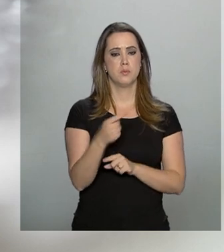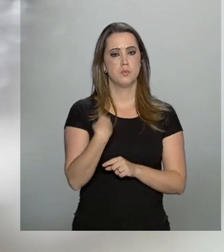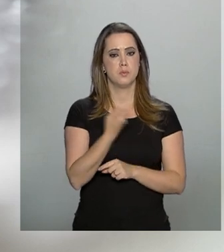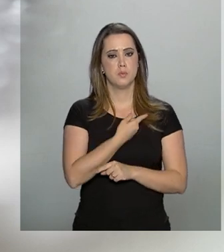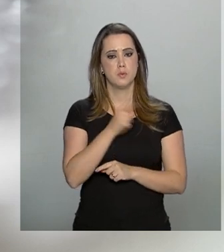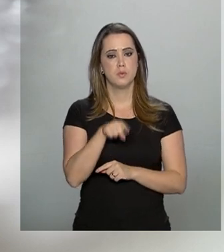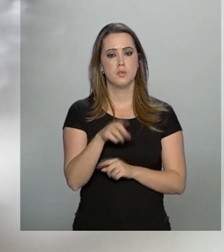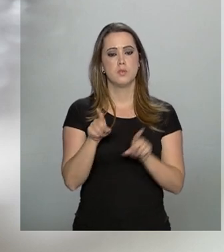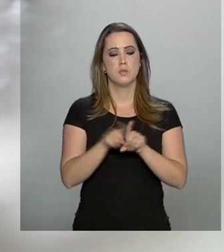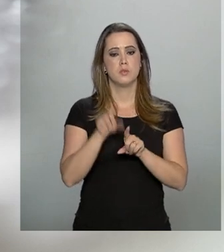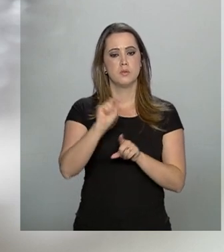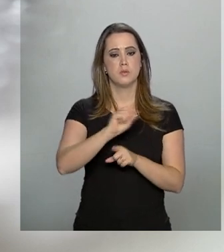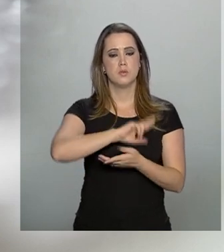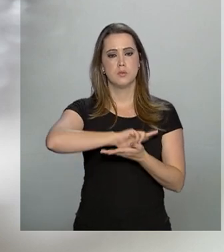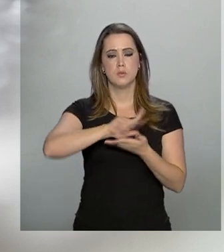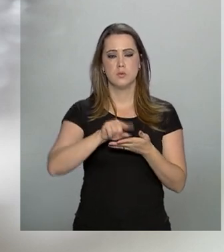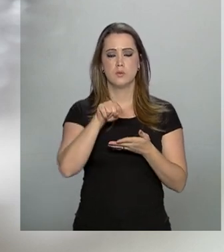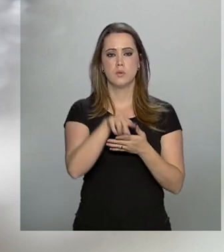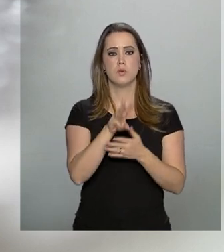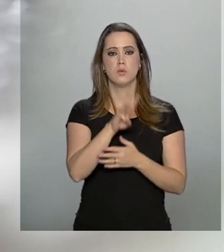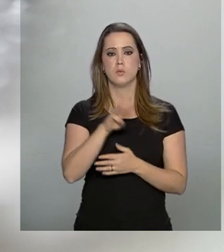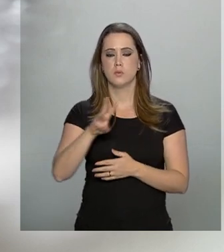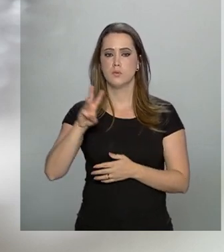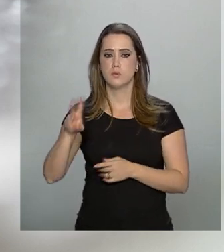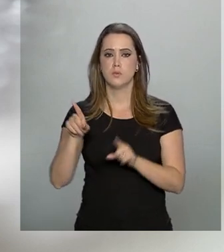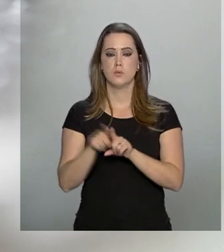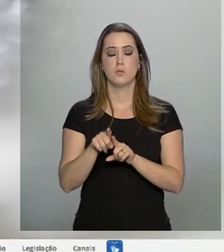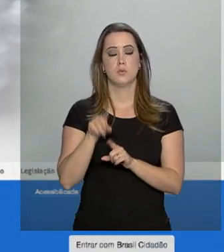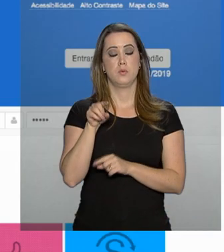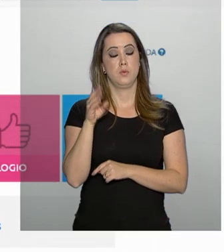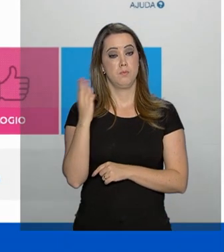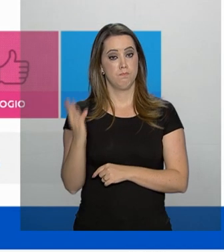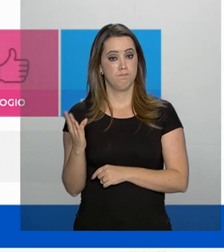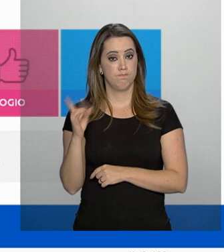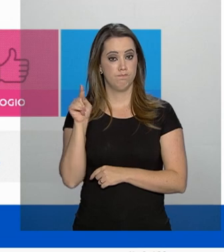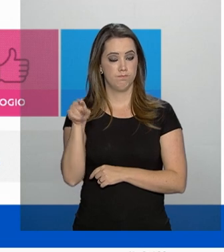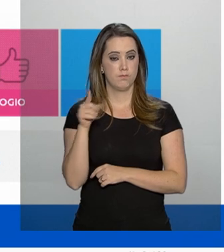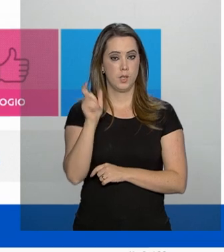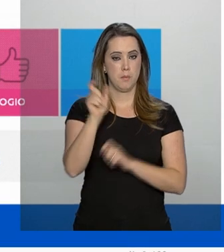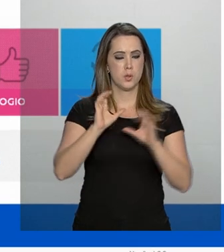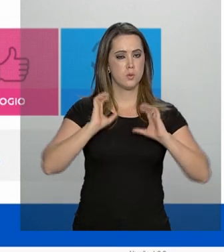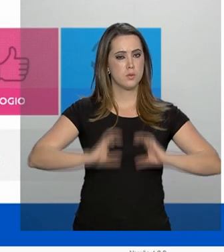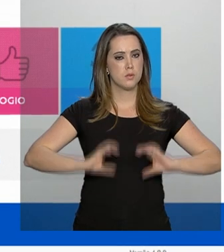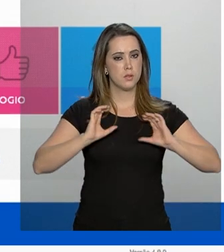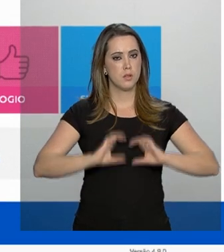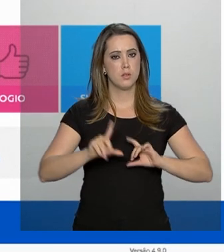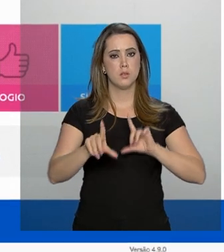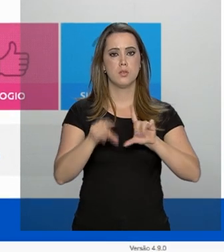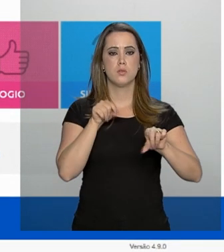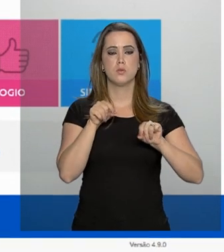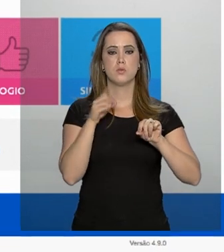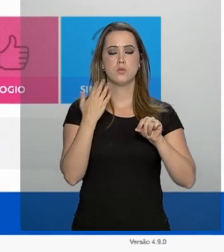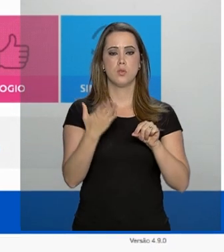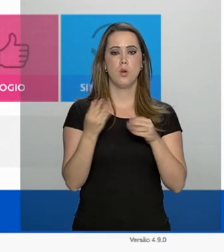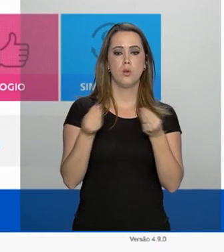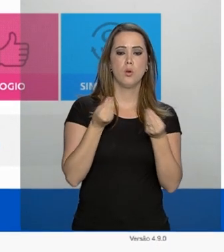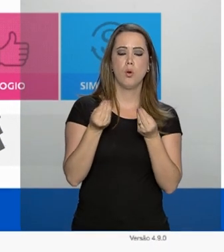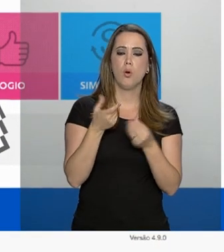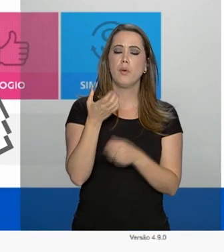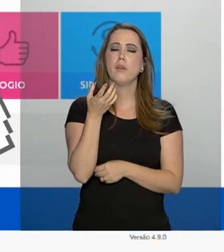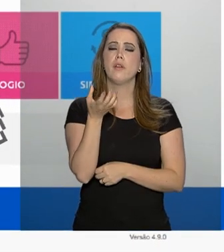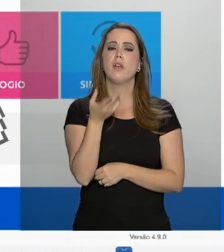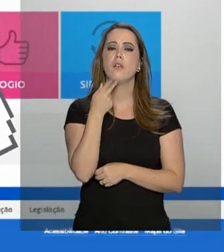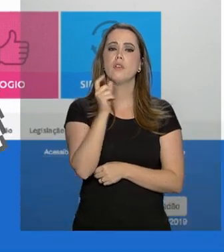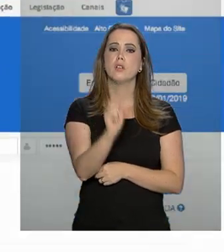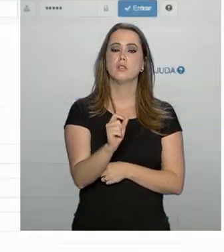.ouvidorias.gov.br. Nele, o cidadão começa escolhendo o tipo de manifestação